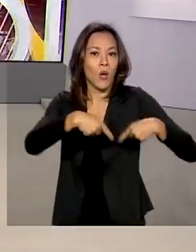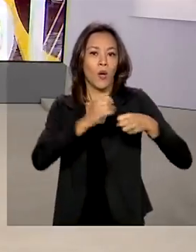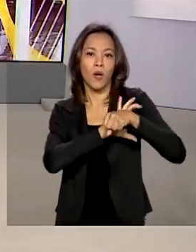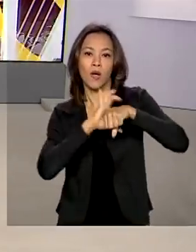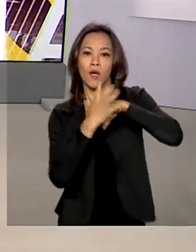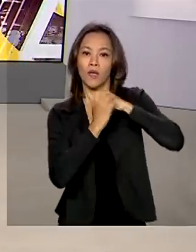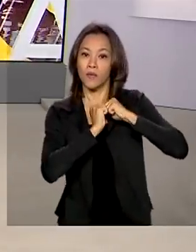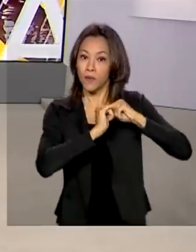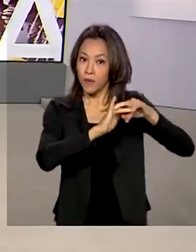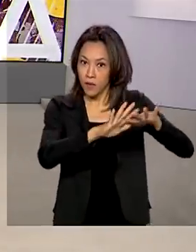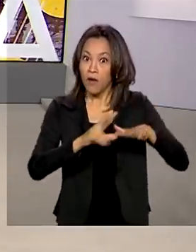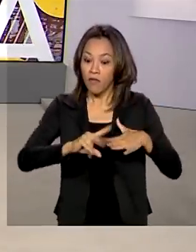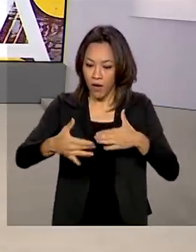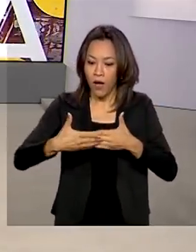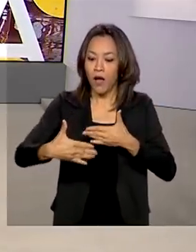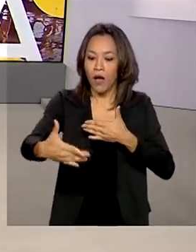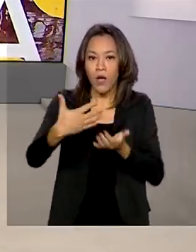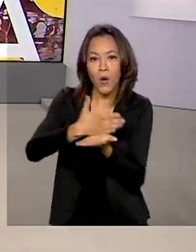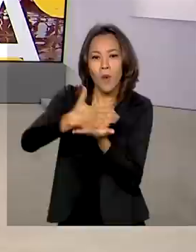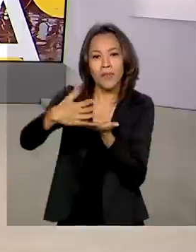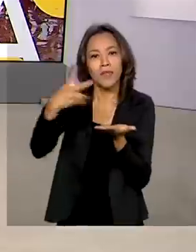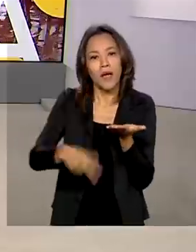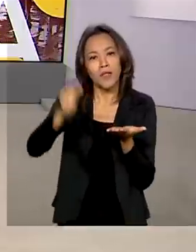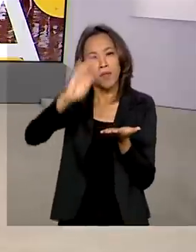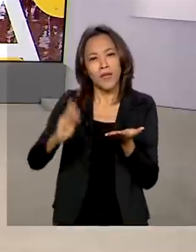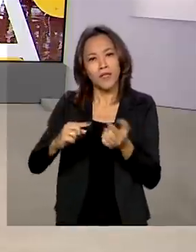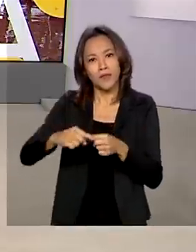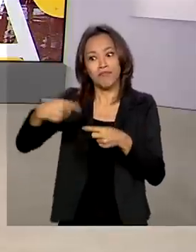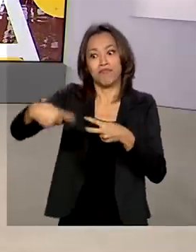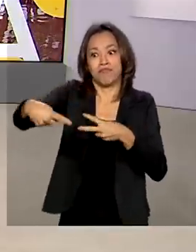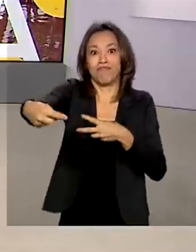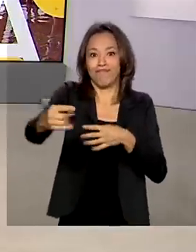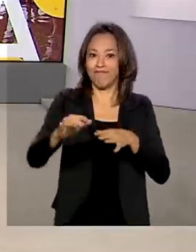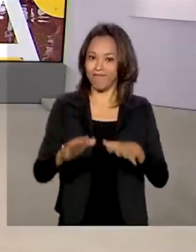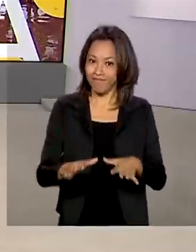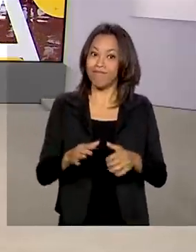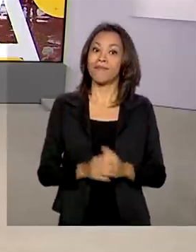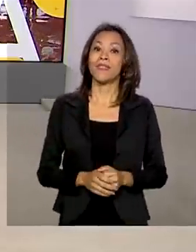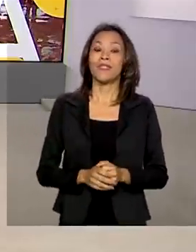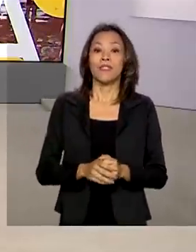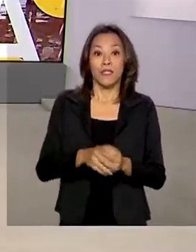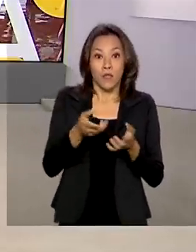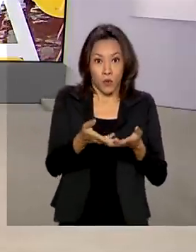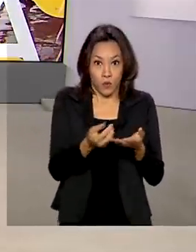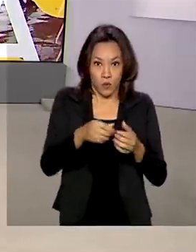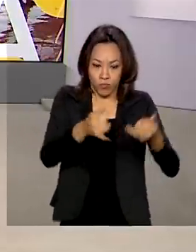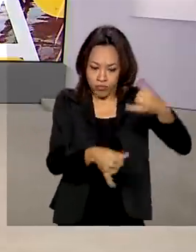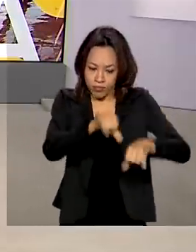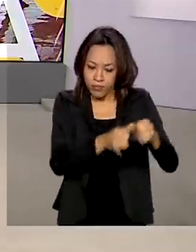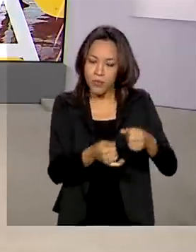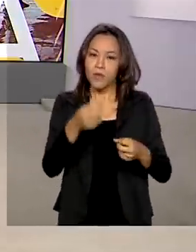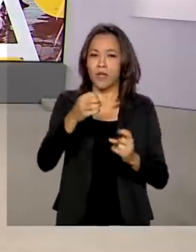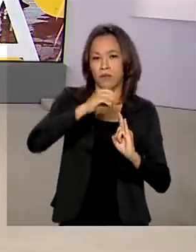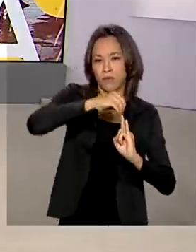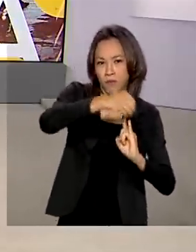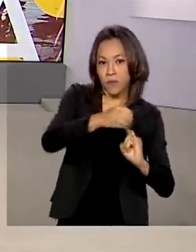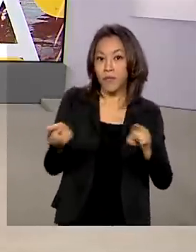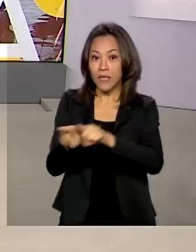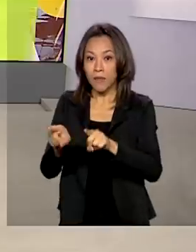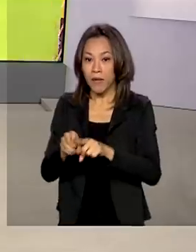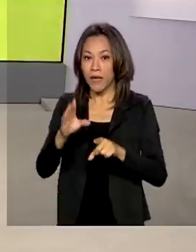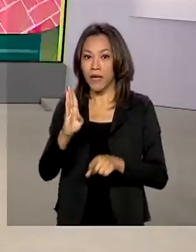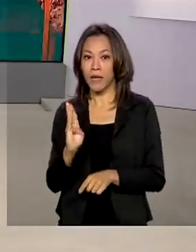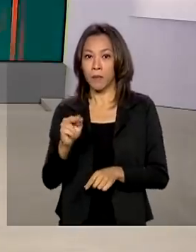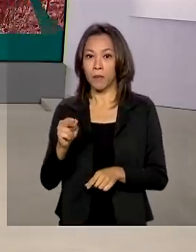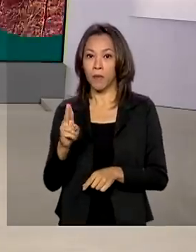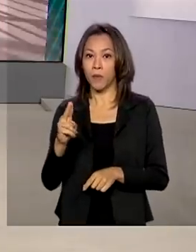-19 deve começar a ser aplicada no Brasil nos próximos dias. Os imunizantes da Fiocruz e do Butantan já passaram